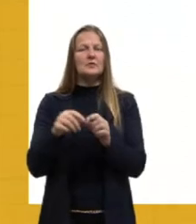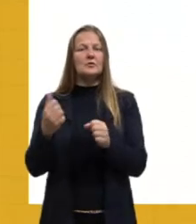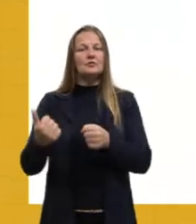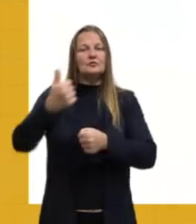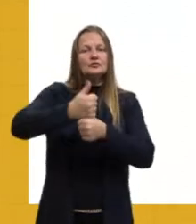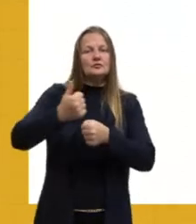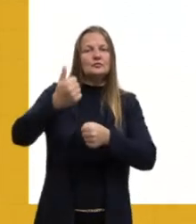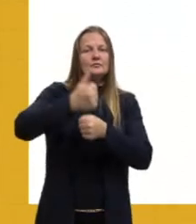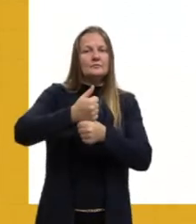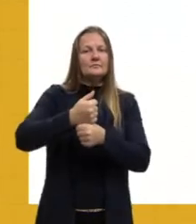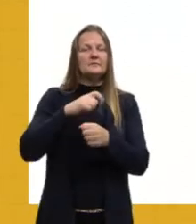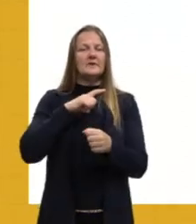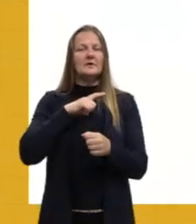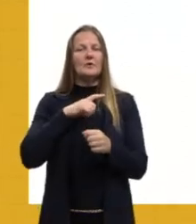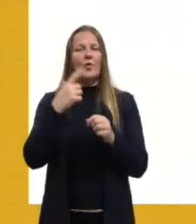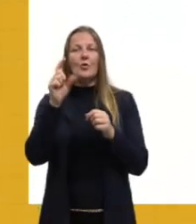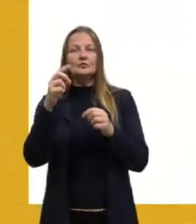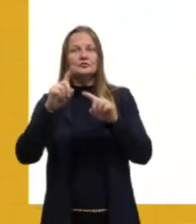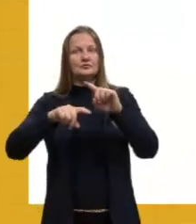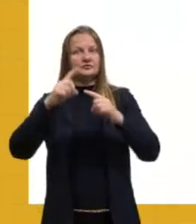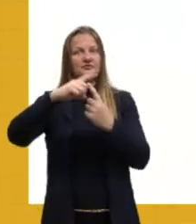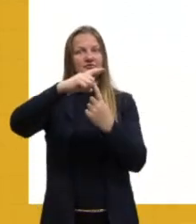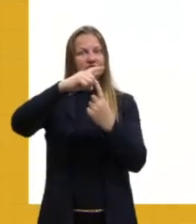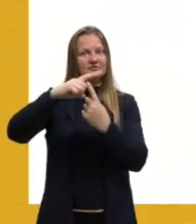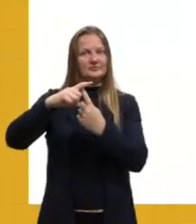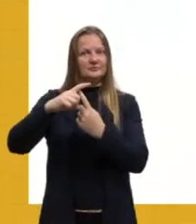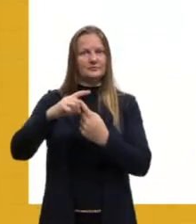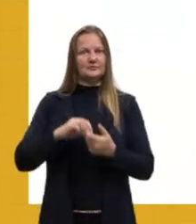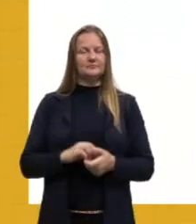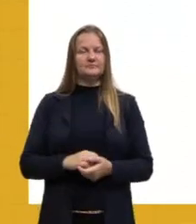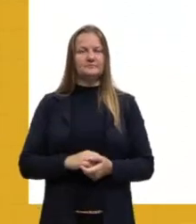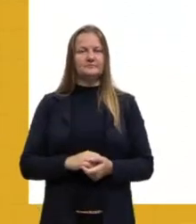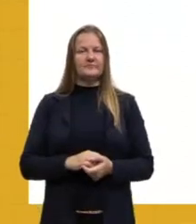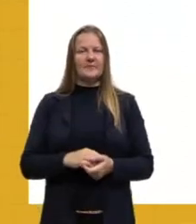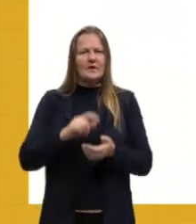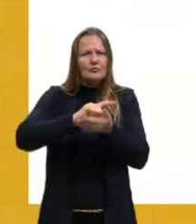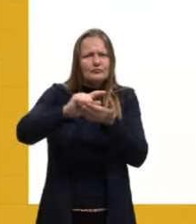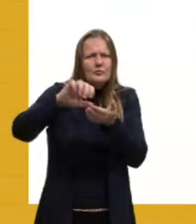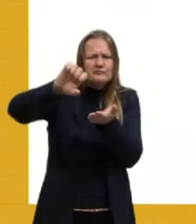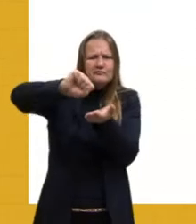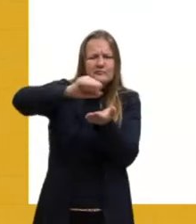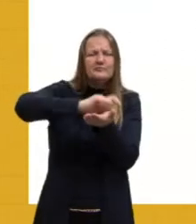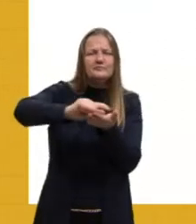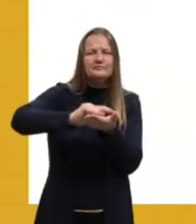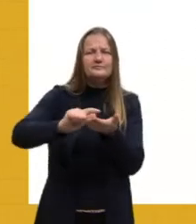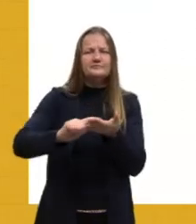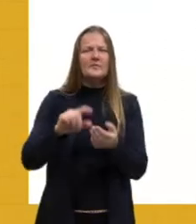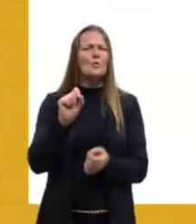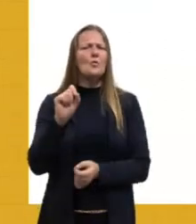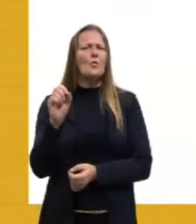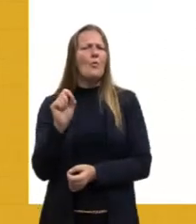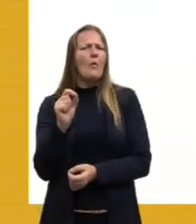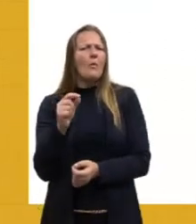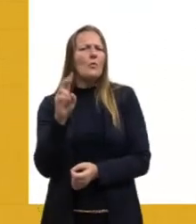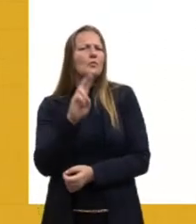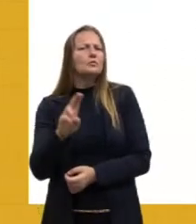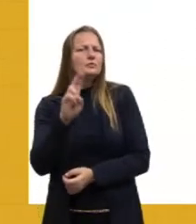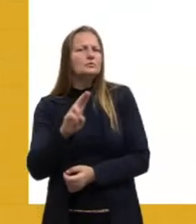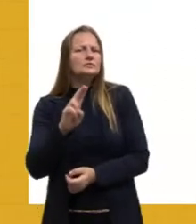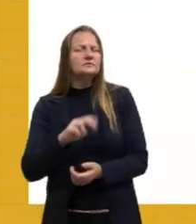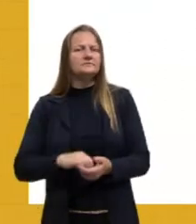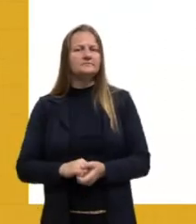biosurfactantes. A questão é, a vantagem do uso de